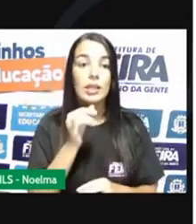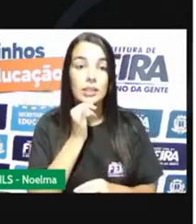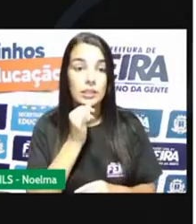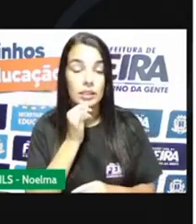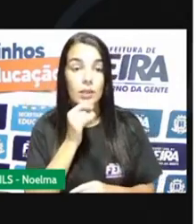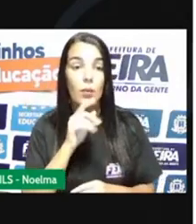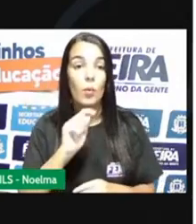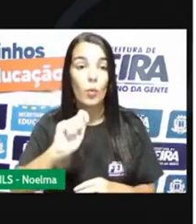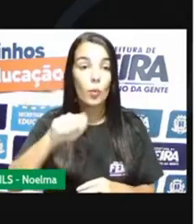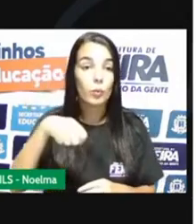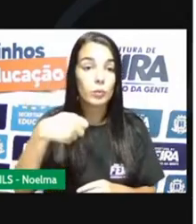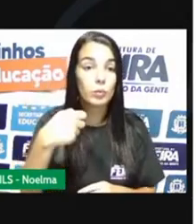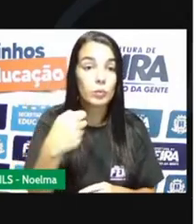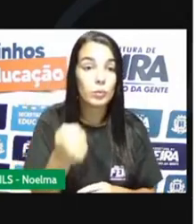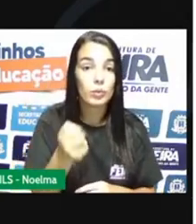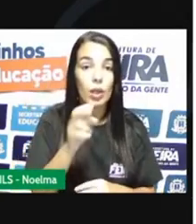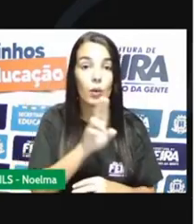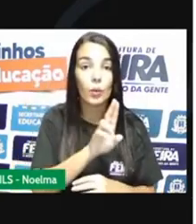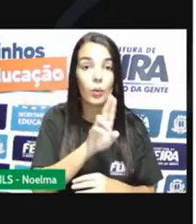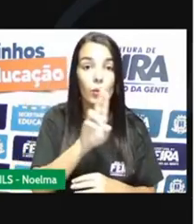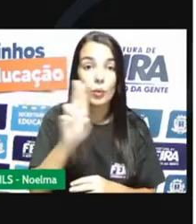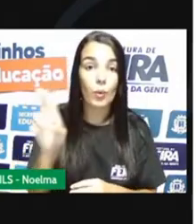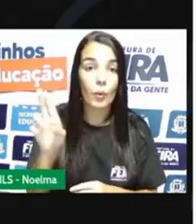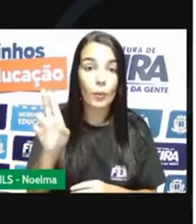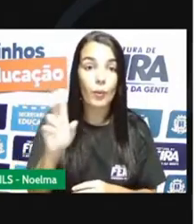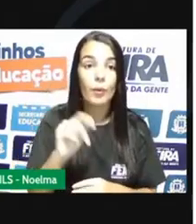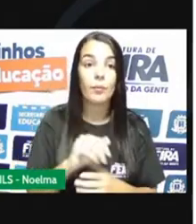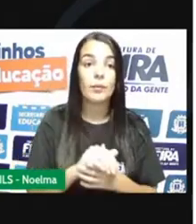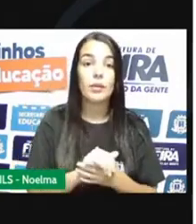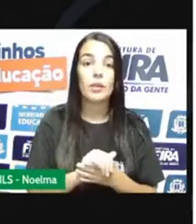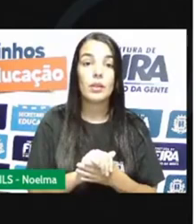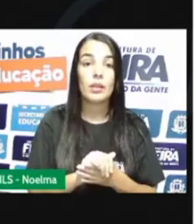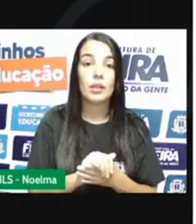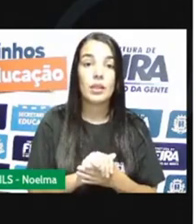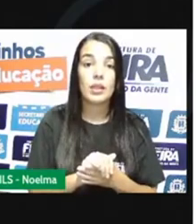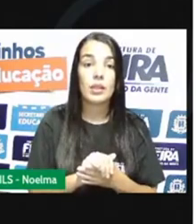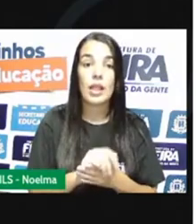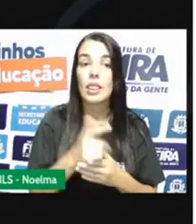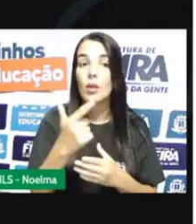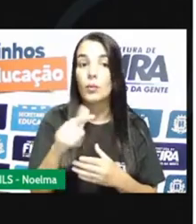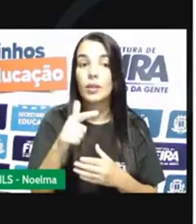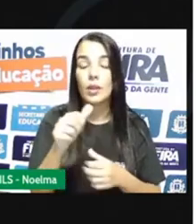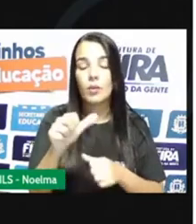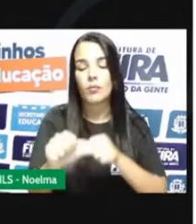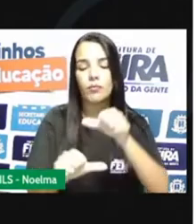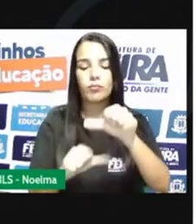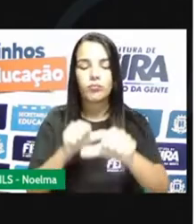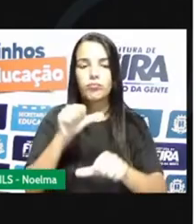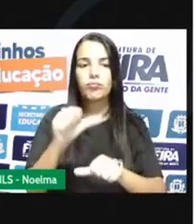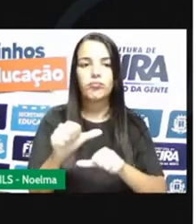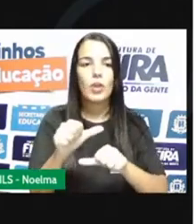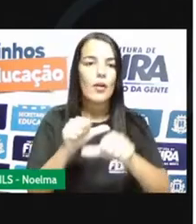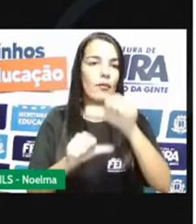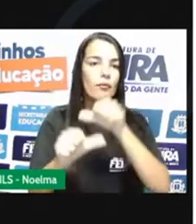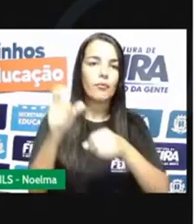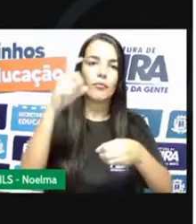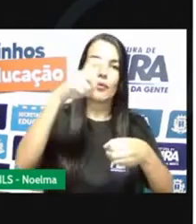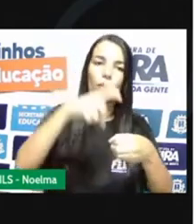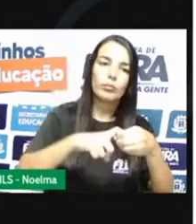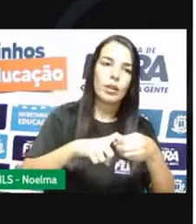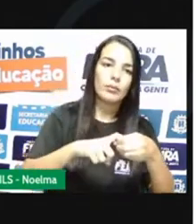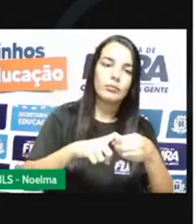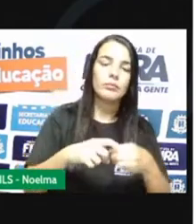substâncias, de transformações de substâncias, nós dizemos que são transformações irreversíveis. Que é o que acontece com a